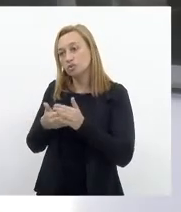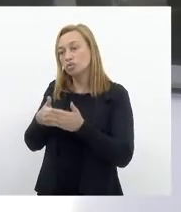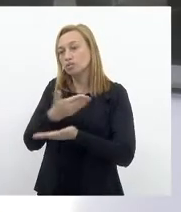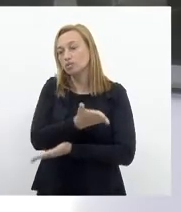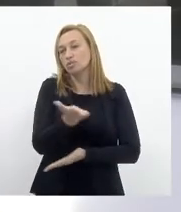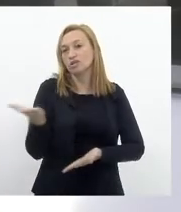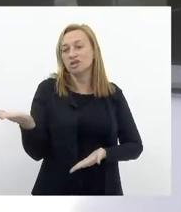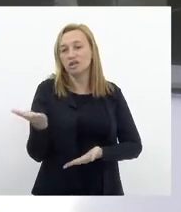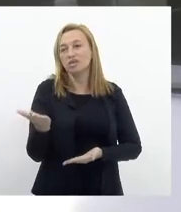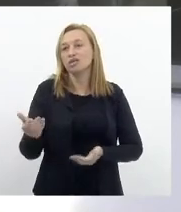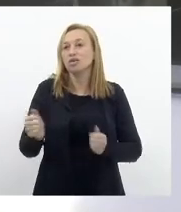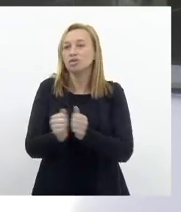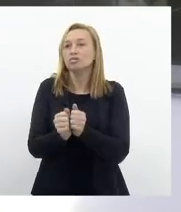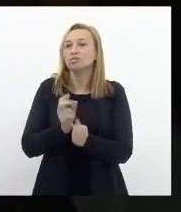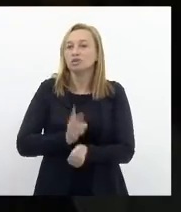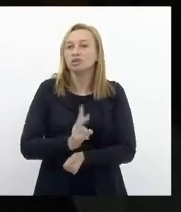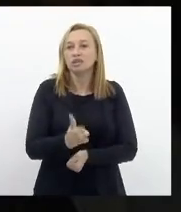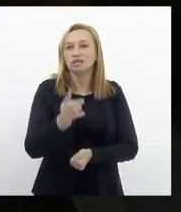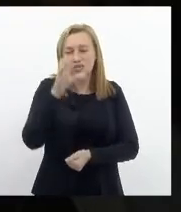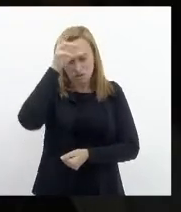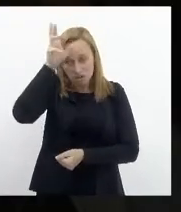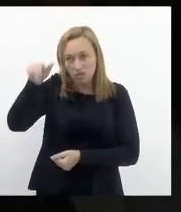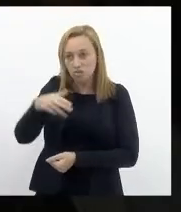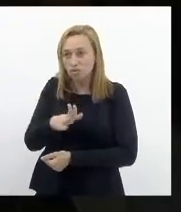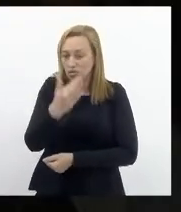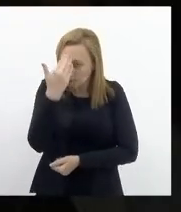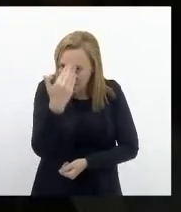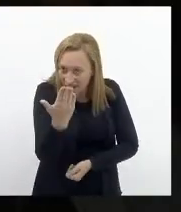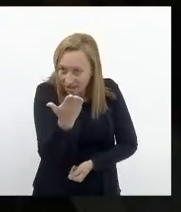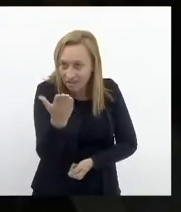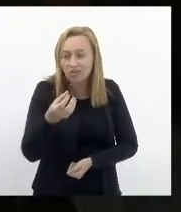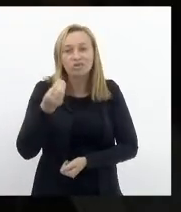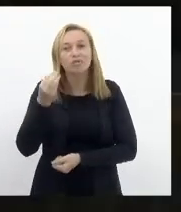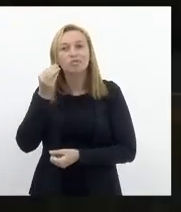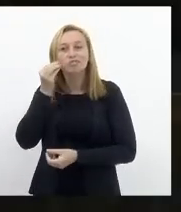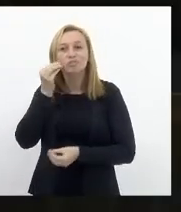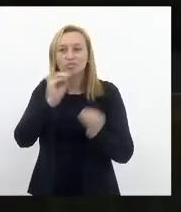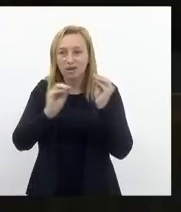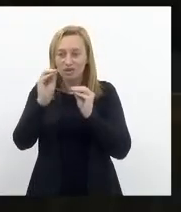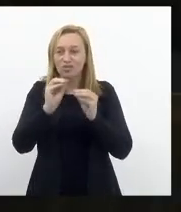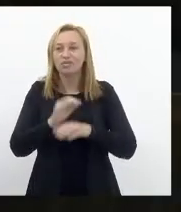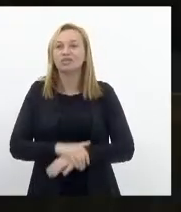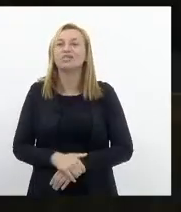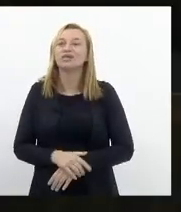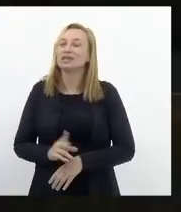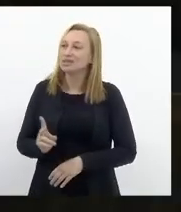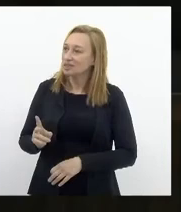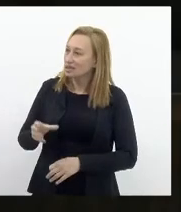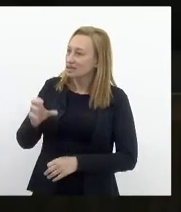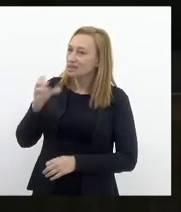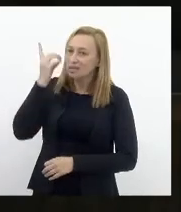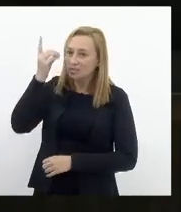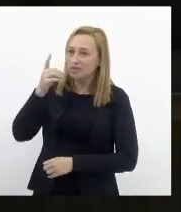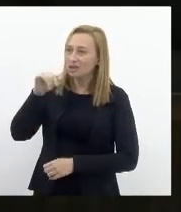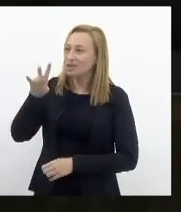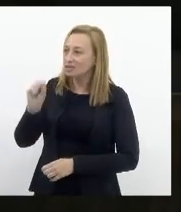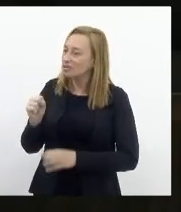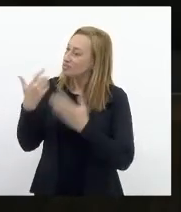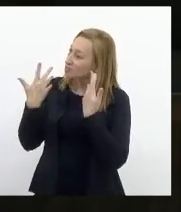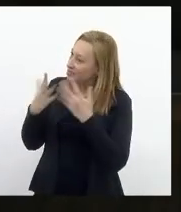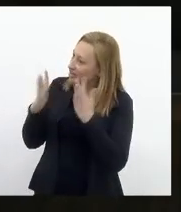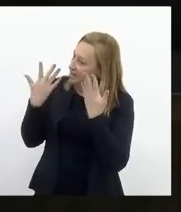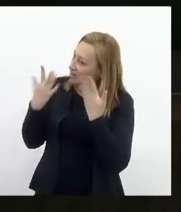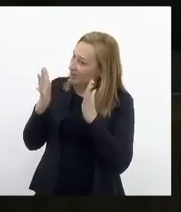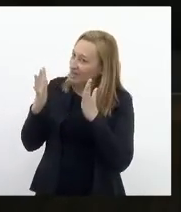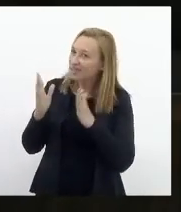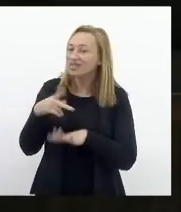sempre. Tia Ju, obrigado por quebrar o protocolo. Um beijo, tá? Sempre, deputado Carlos Augusto, parabéns, eu falava